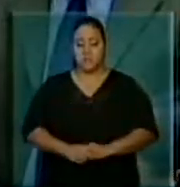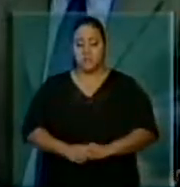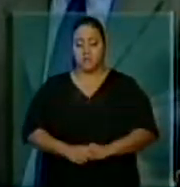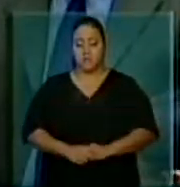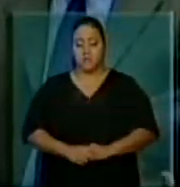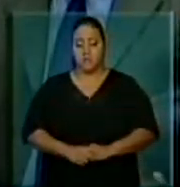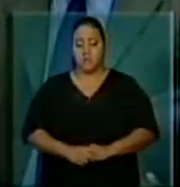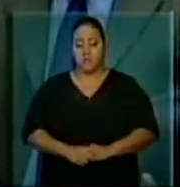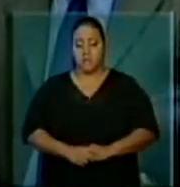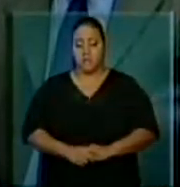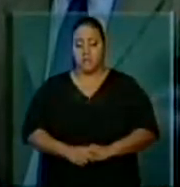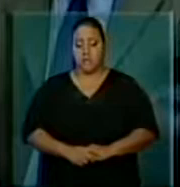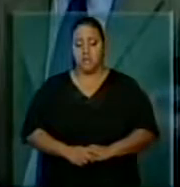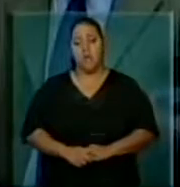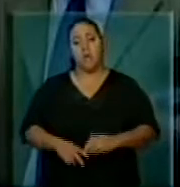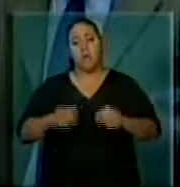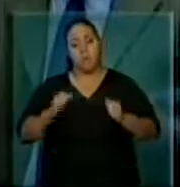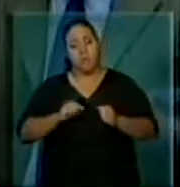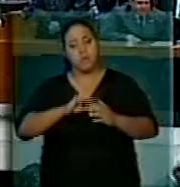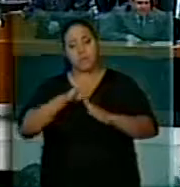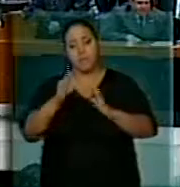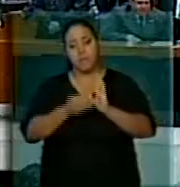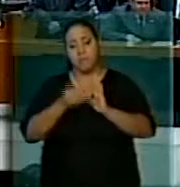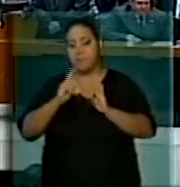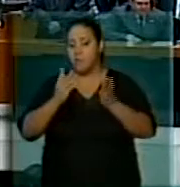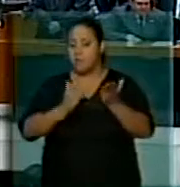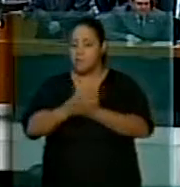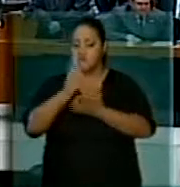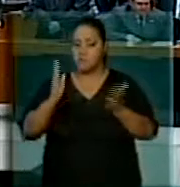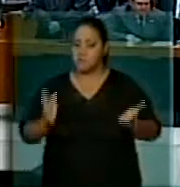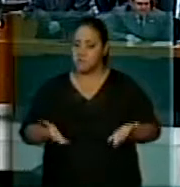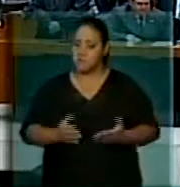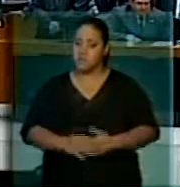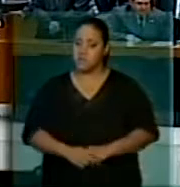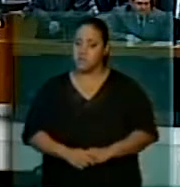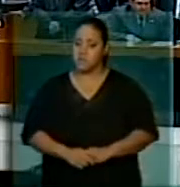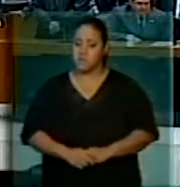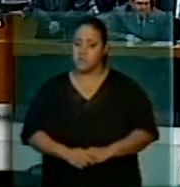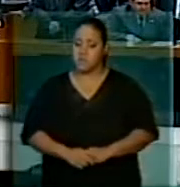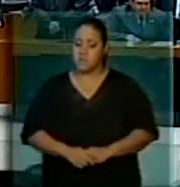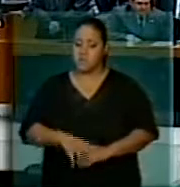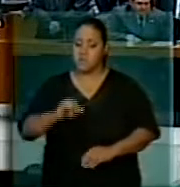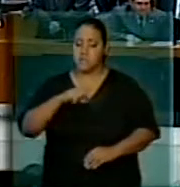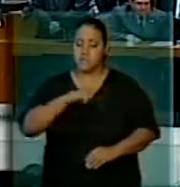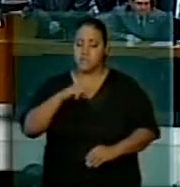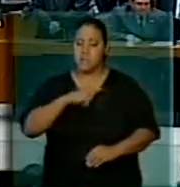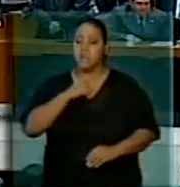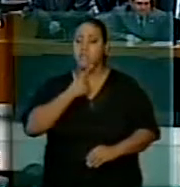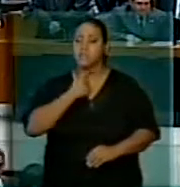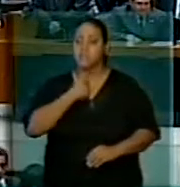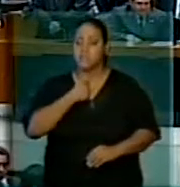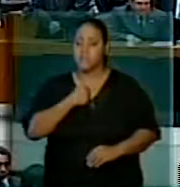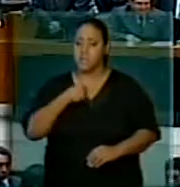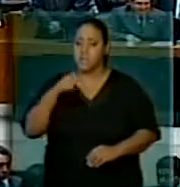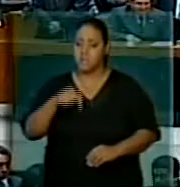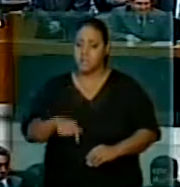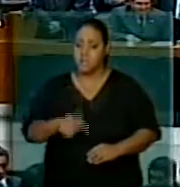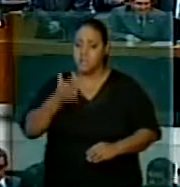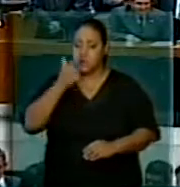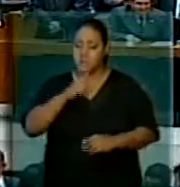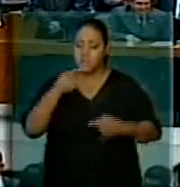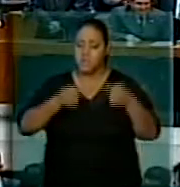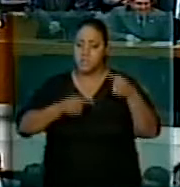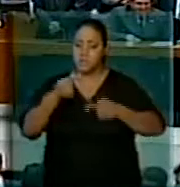possibilidade desta emenda não ser aprovada é grande. E quando há um desejo da casa de aprofundar a discussão